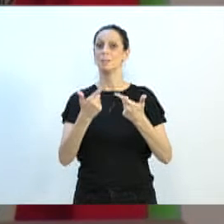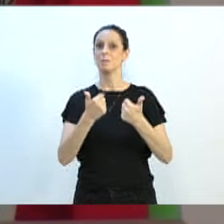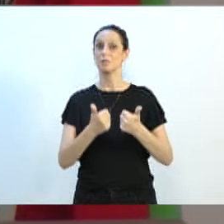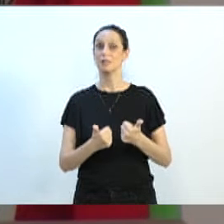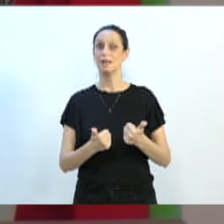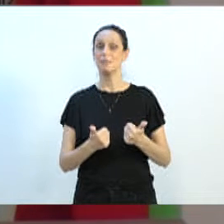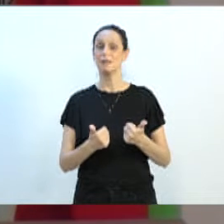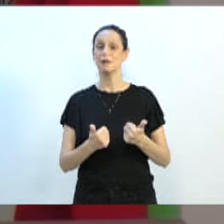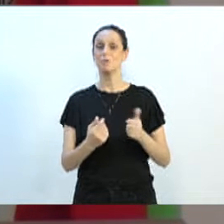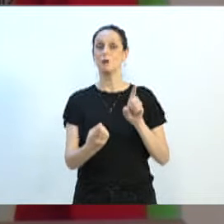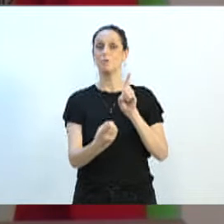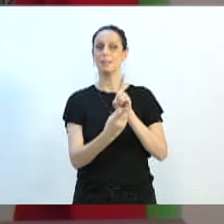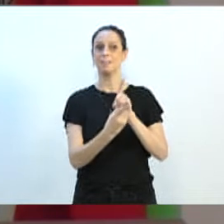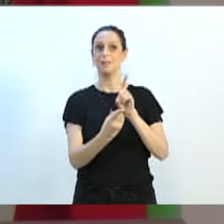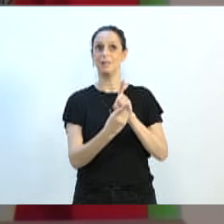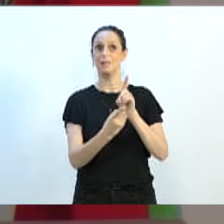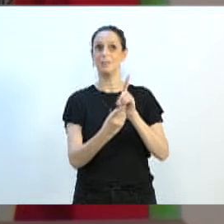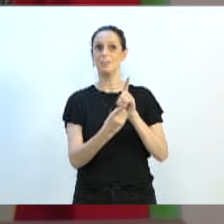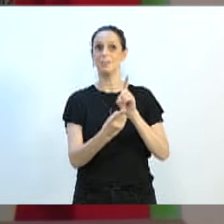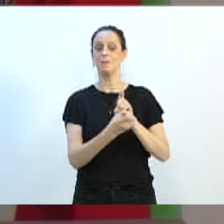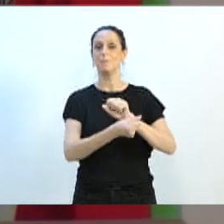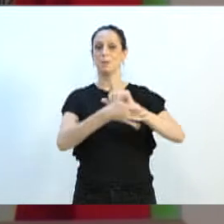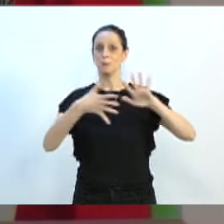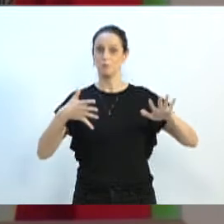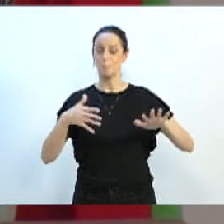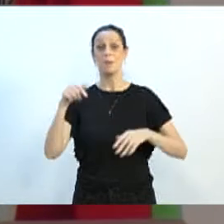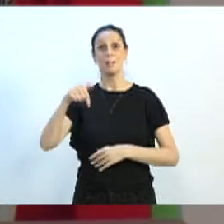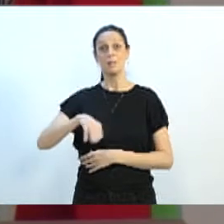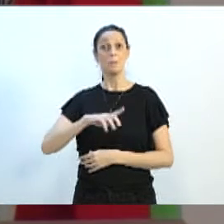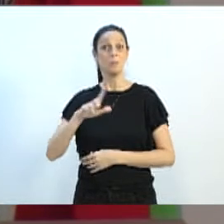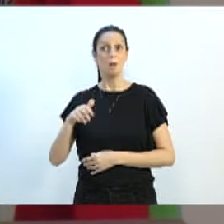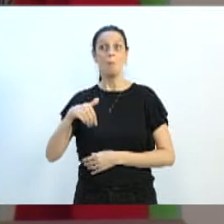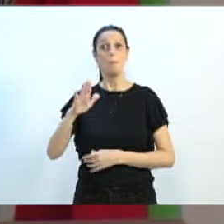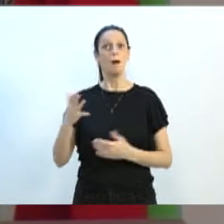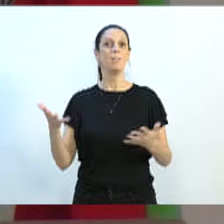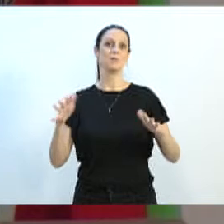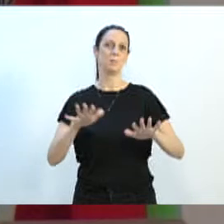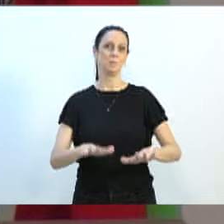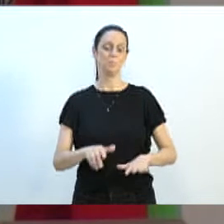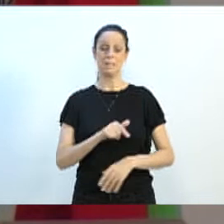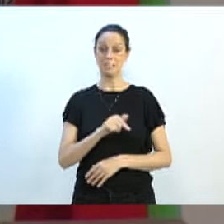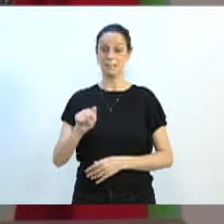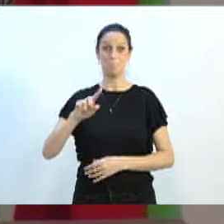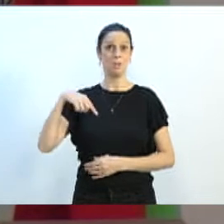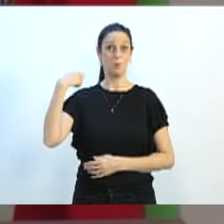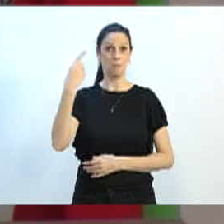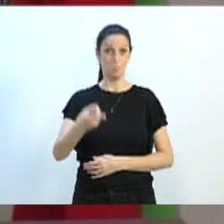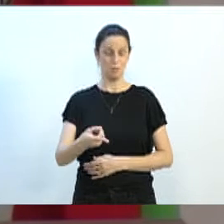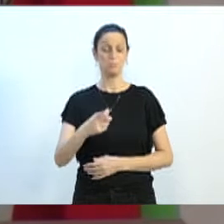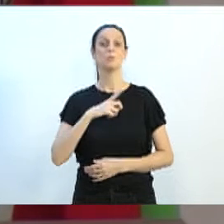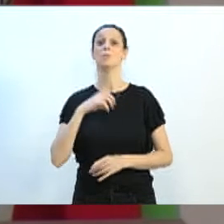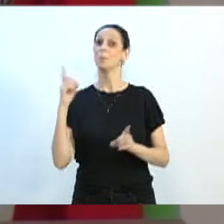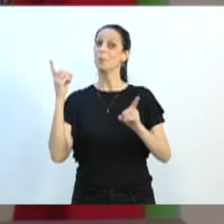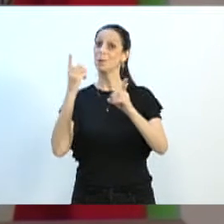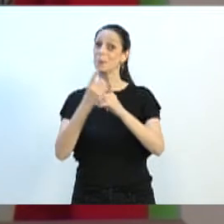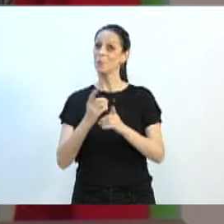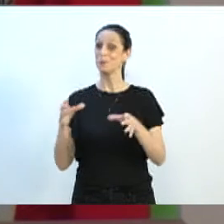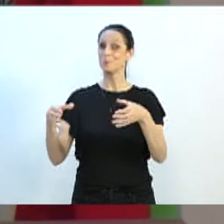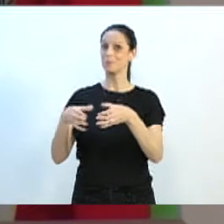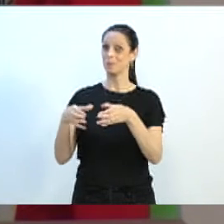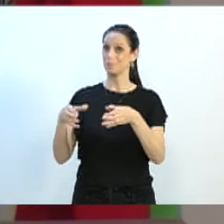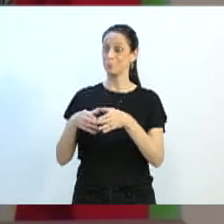de Libras, que a gente tanto defende aqui para tornar a cidade de Blumenau mais inclusiva. E, semana que vem, a gente vai ter um encontro com eles,